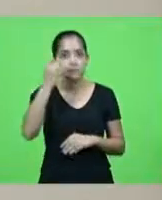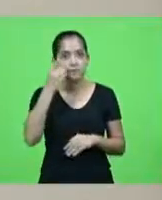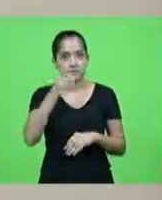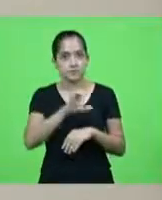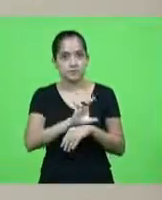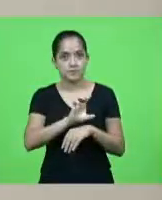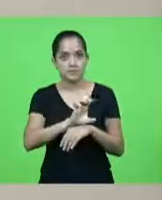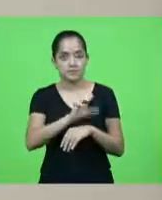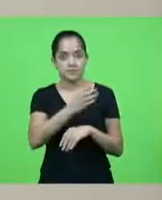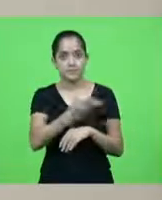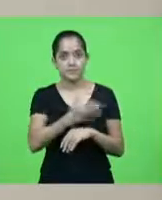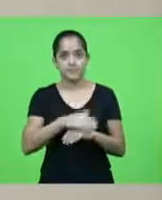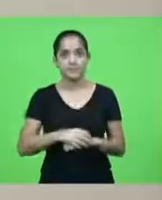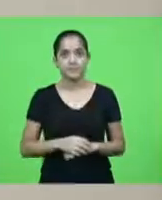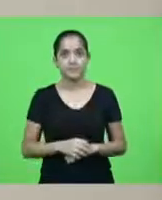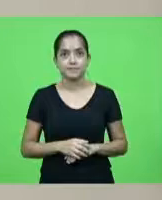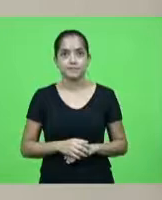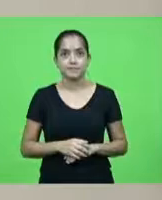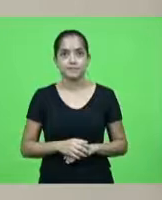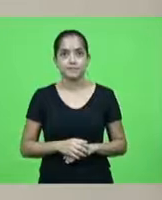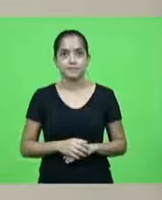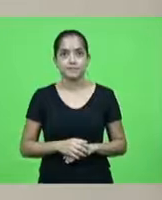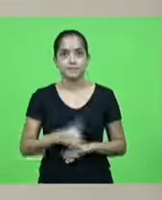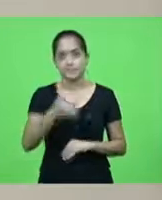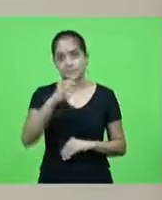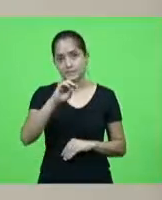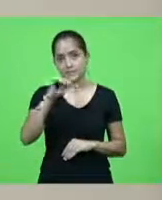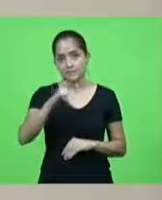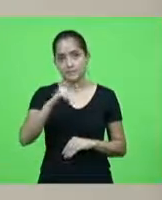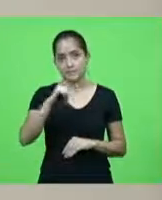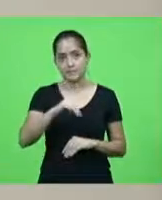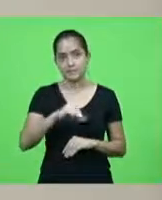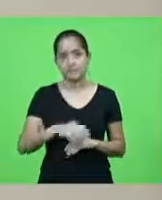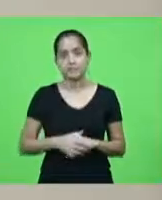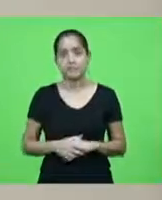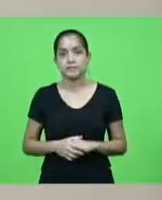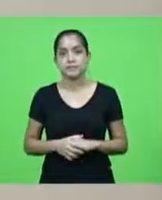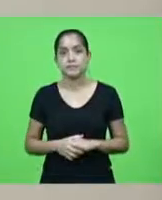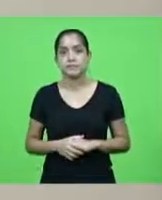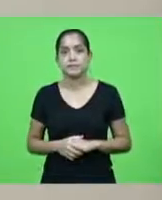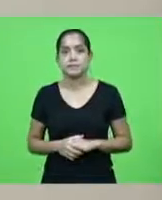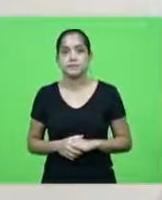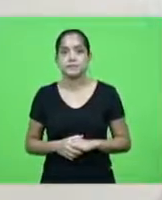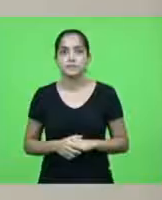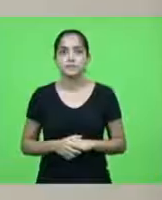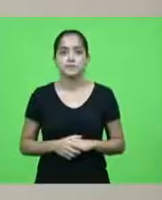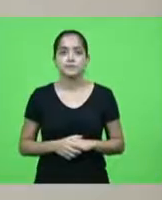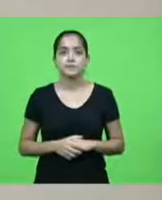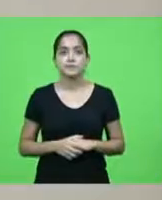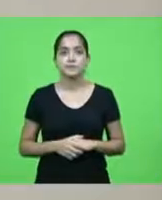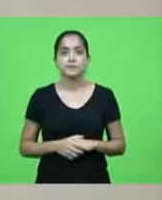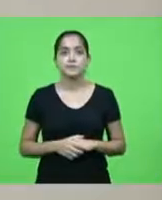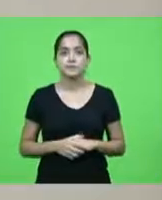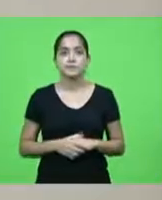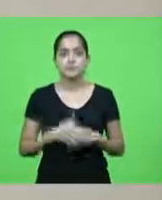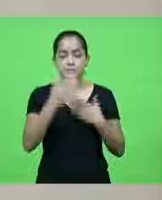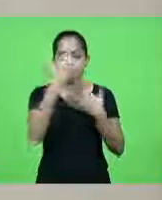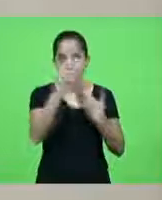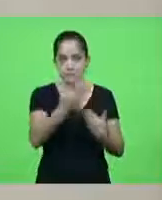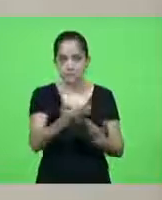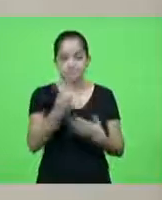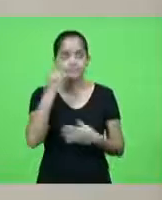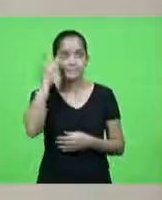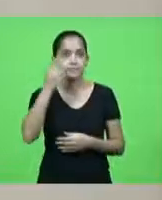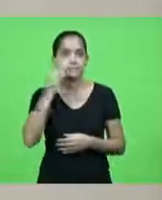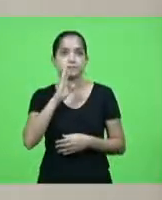de mesa 10 minutos deputado muito obrigado presidente deputado Nilson